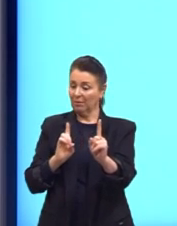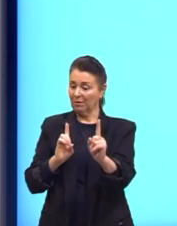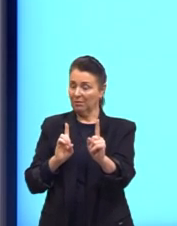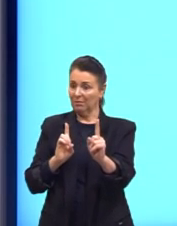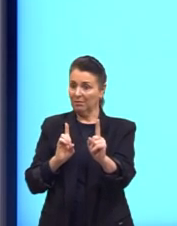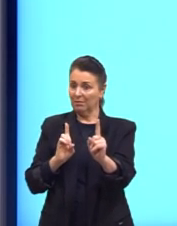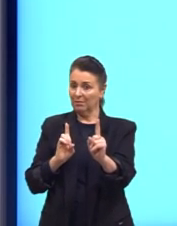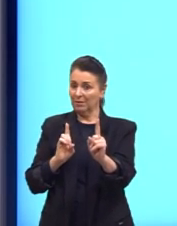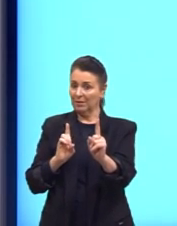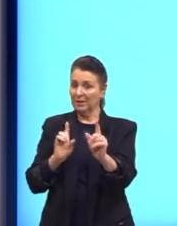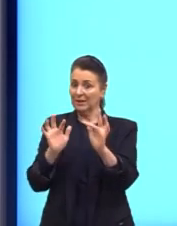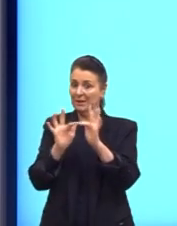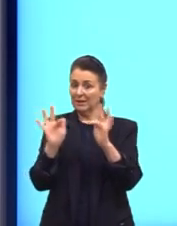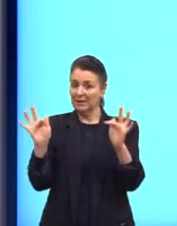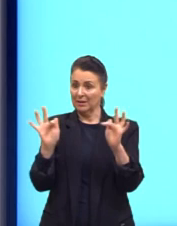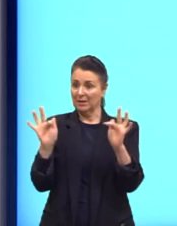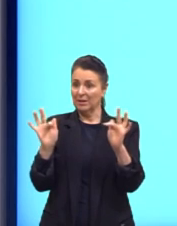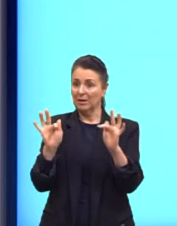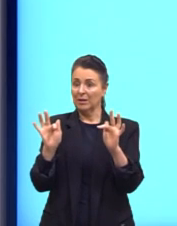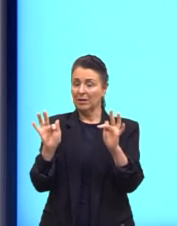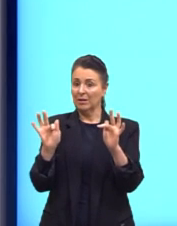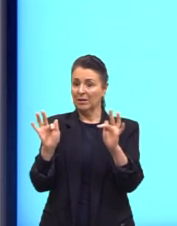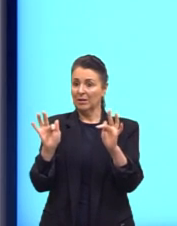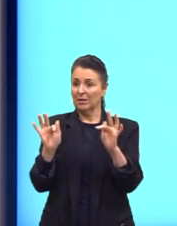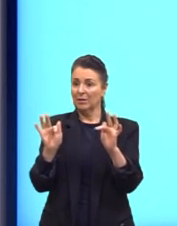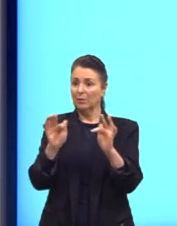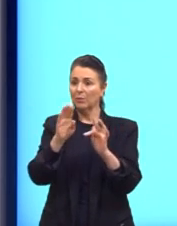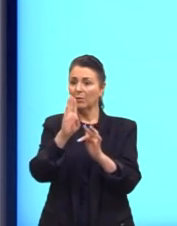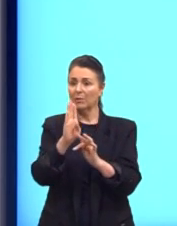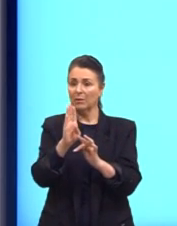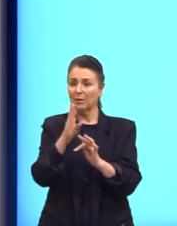caso, nessa função, o B é igual a 50.